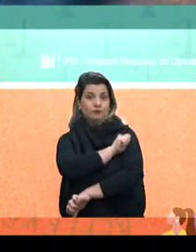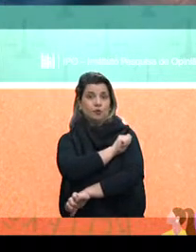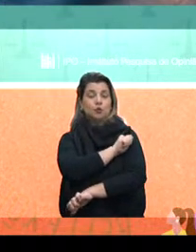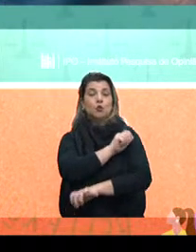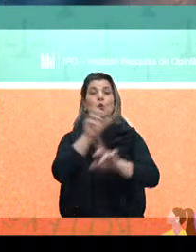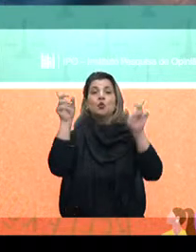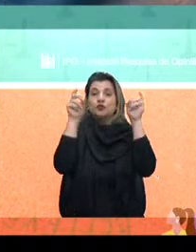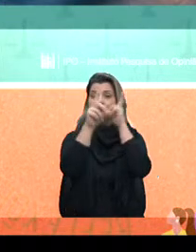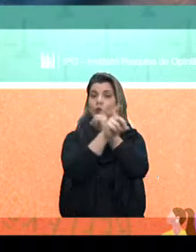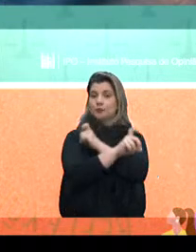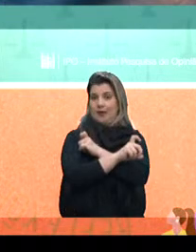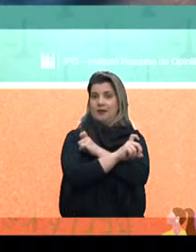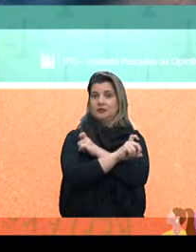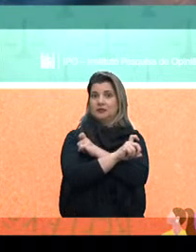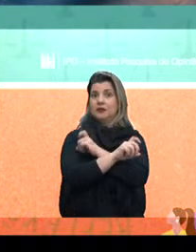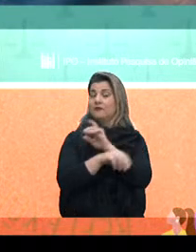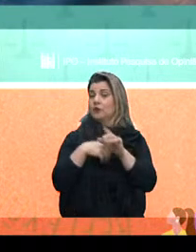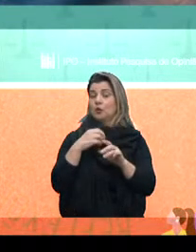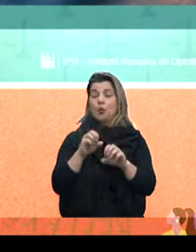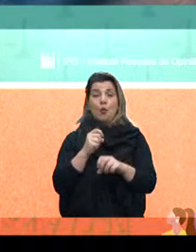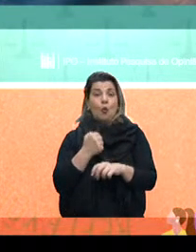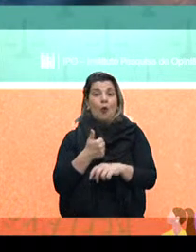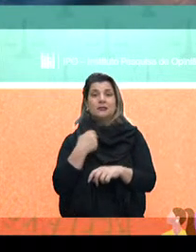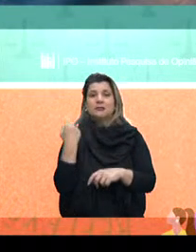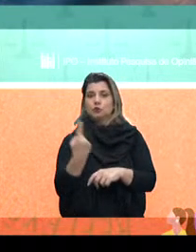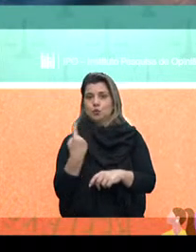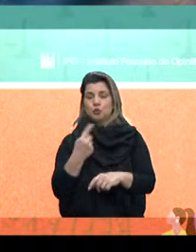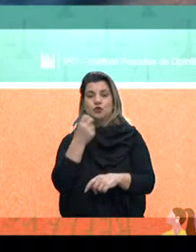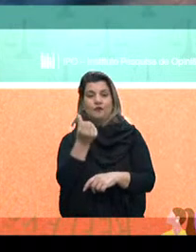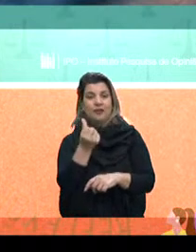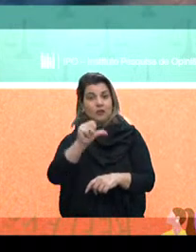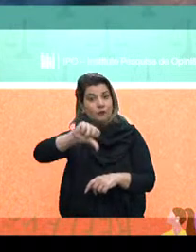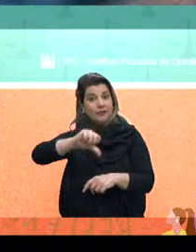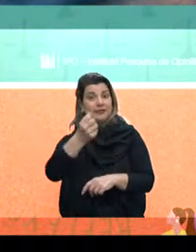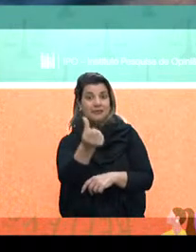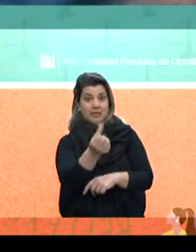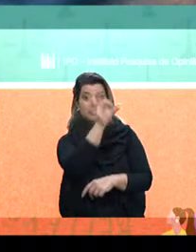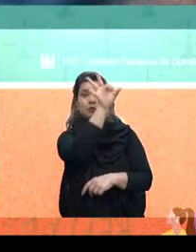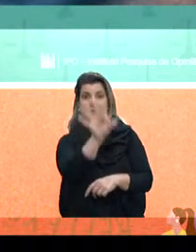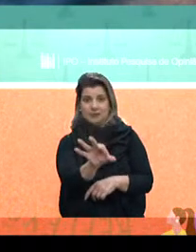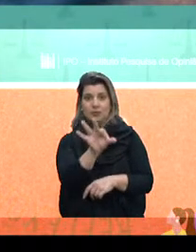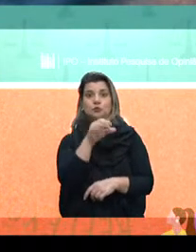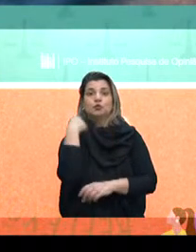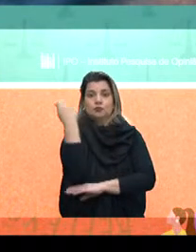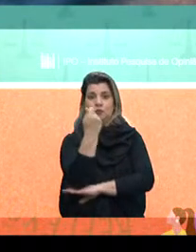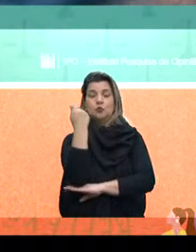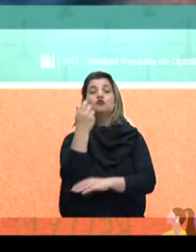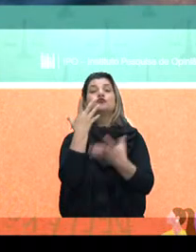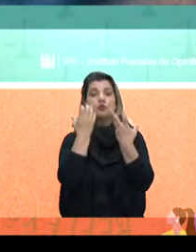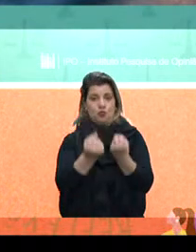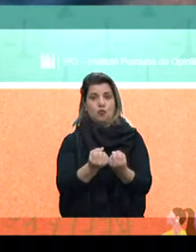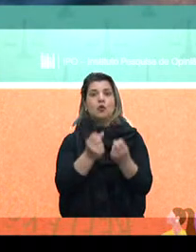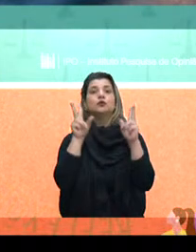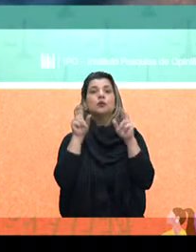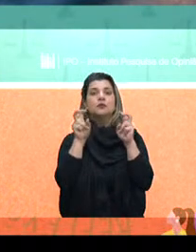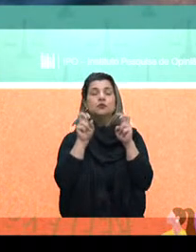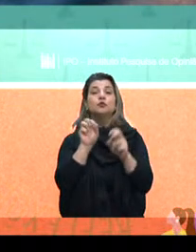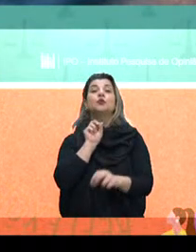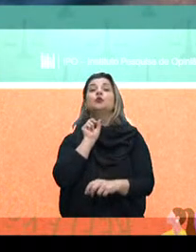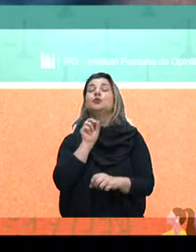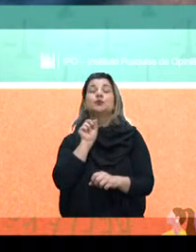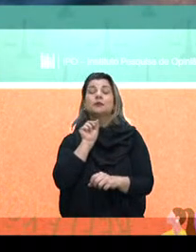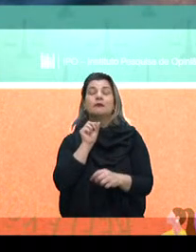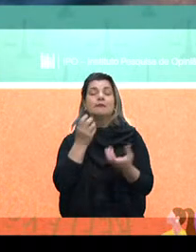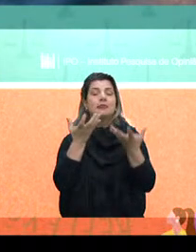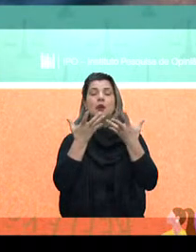Foi unanimidade, praticamente, 96% dos gaúchos concordam com essa questão e os que discordam